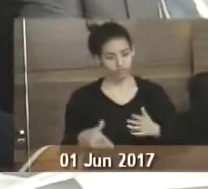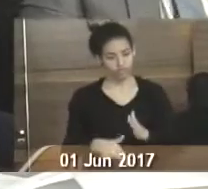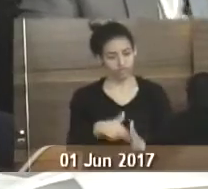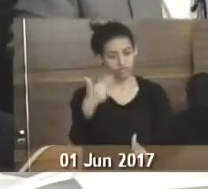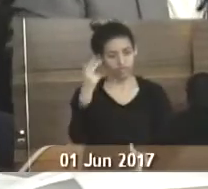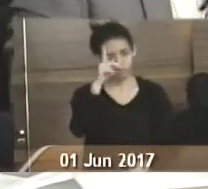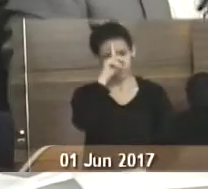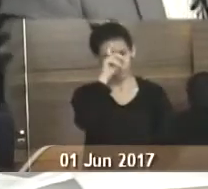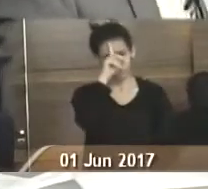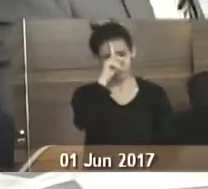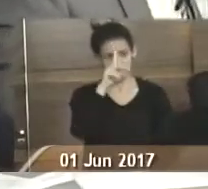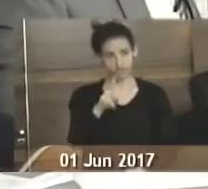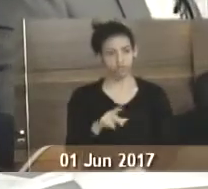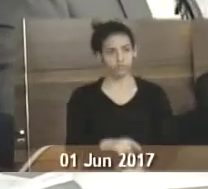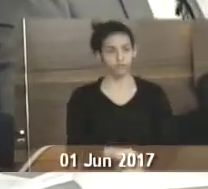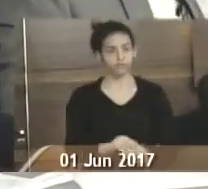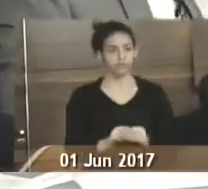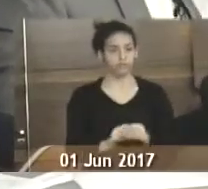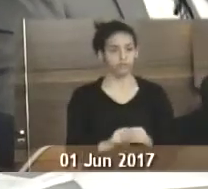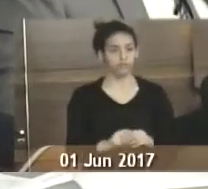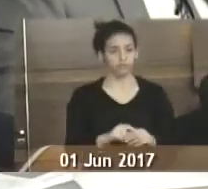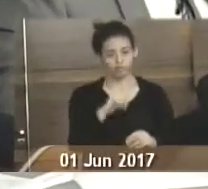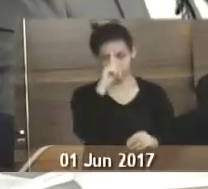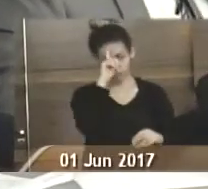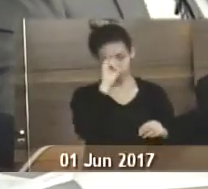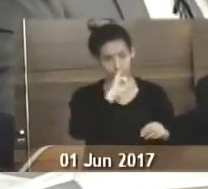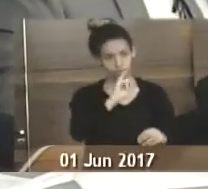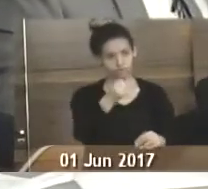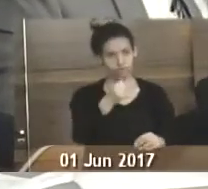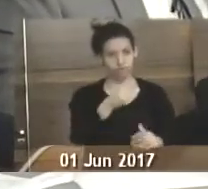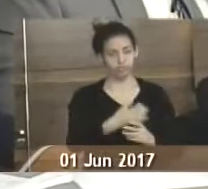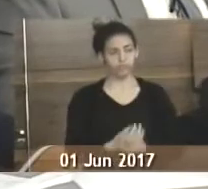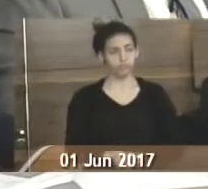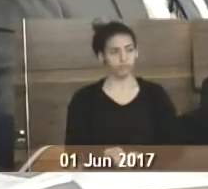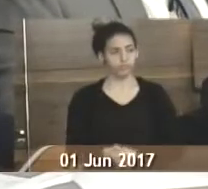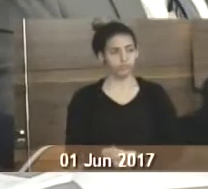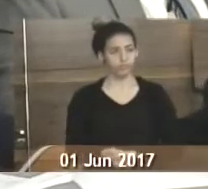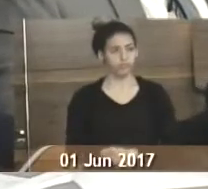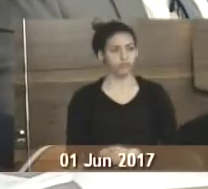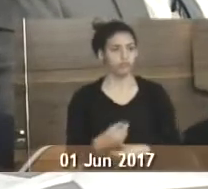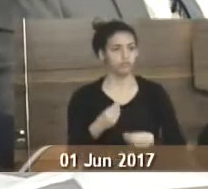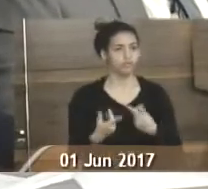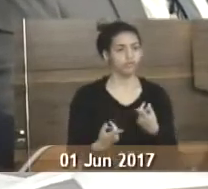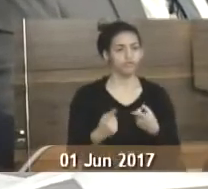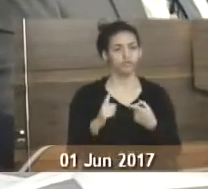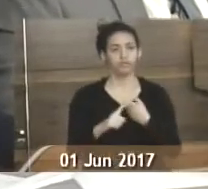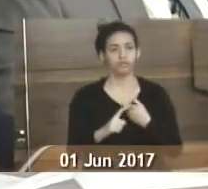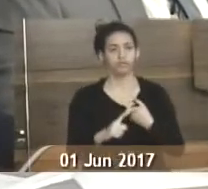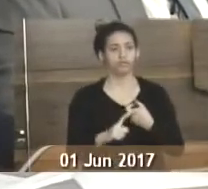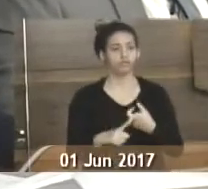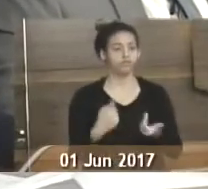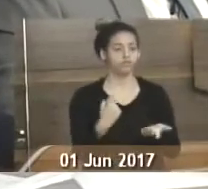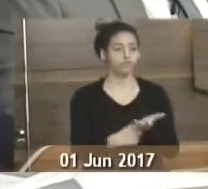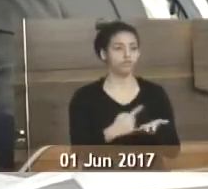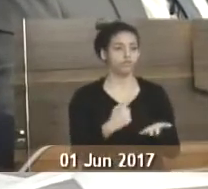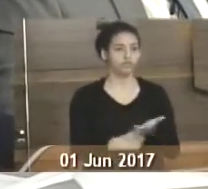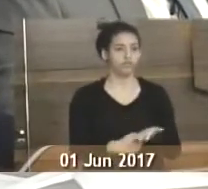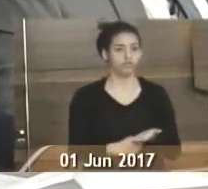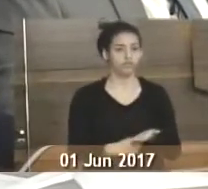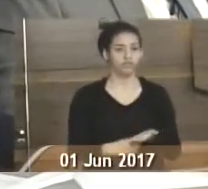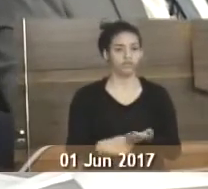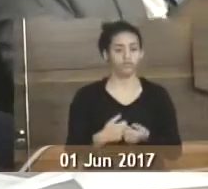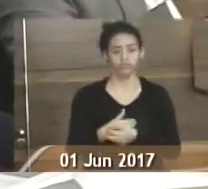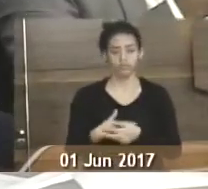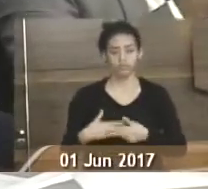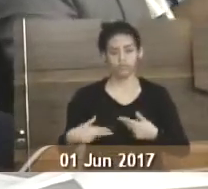hospitalar para o regular funcionamento do Hospital Geral da Japoíba, HGJ. Tais como... 1. O contrato de fornecimento de